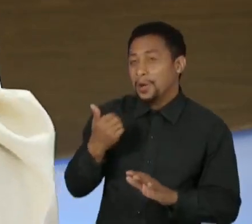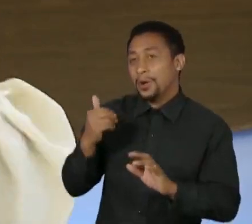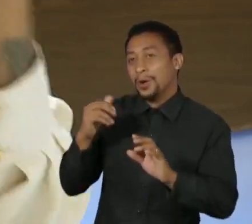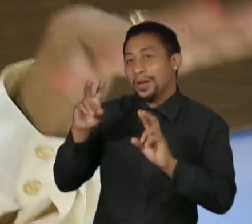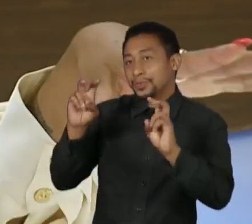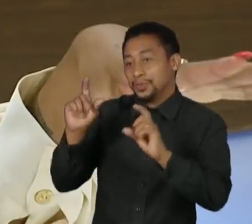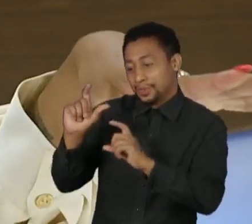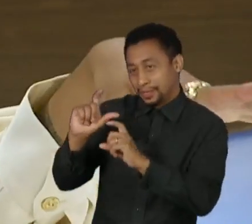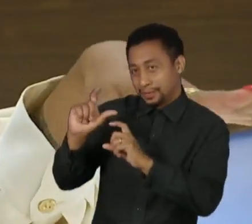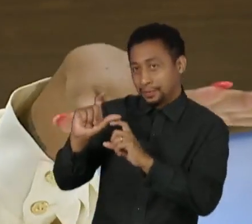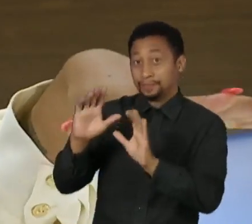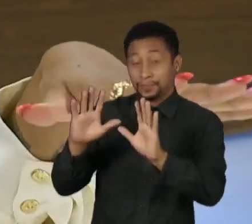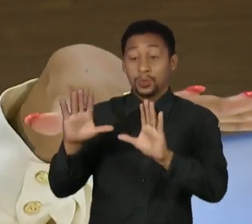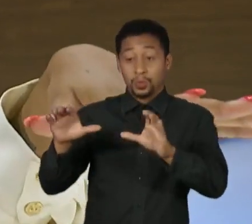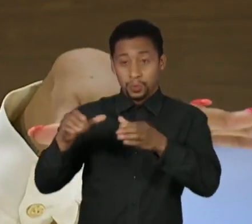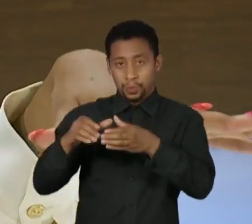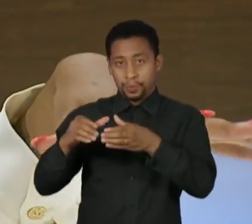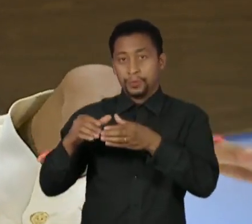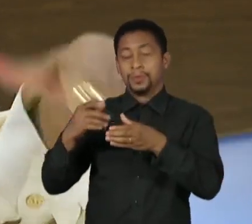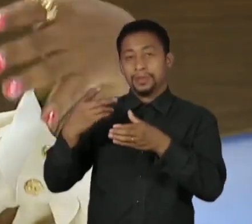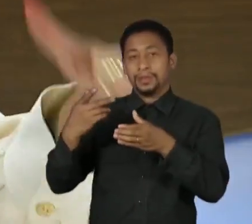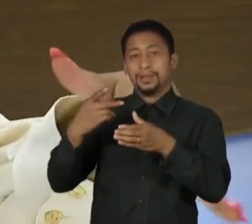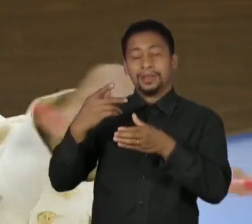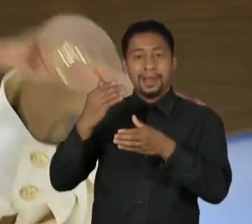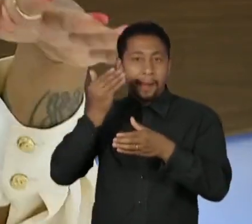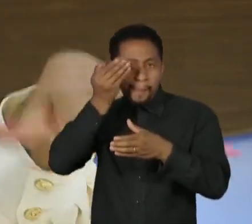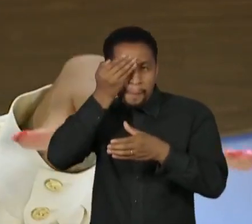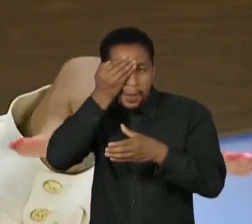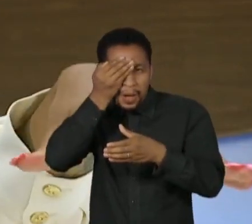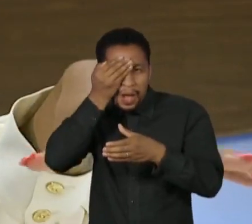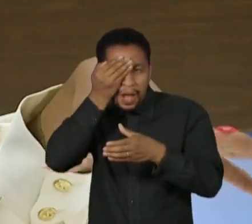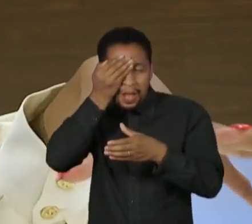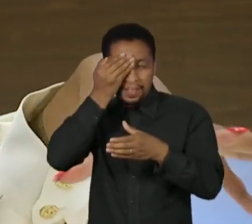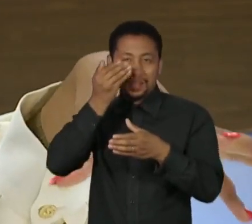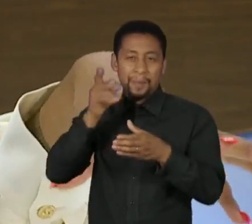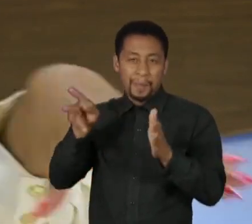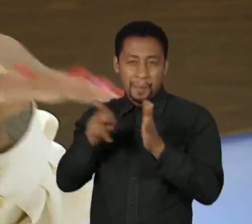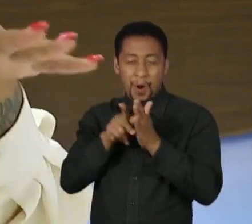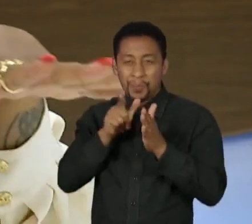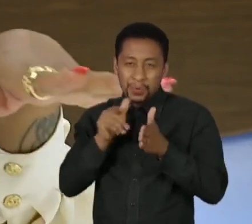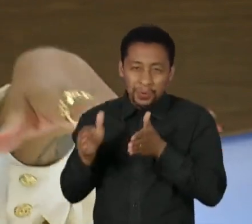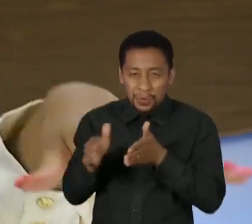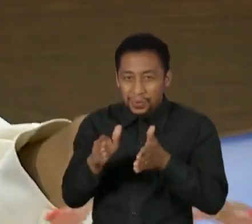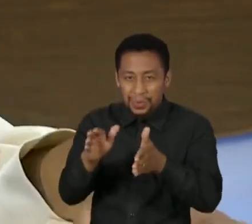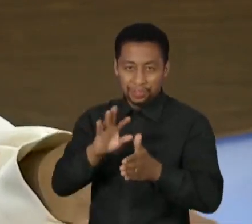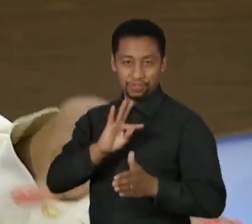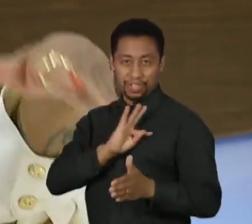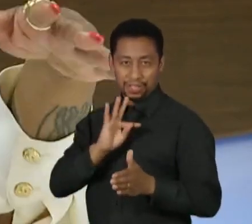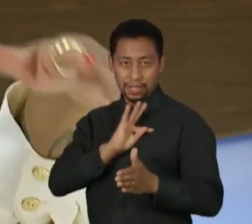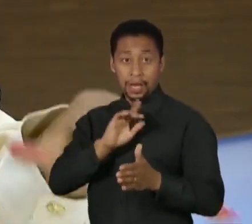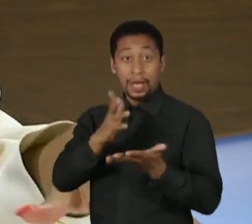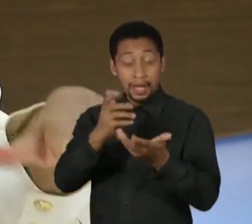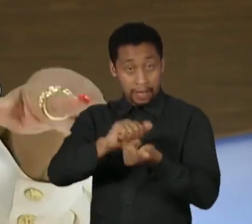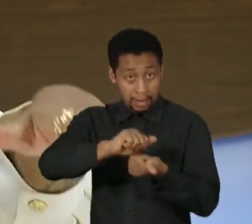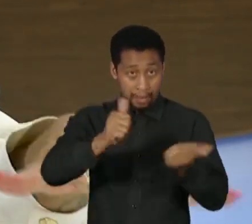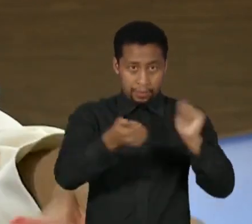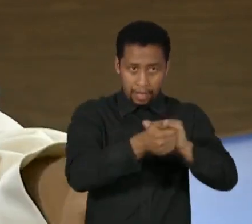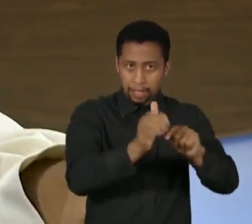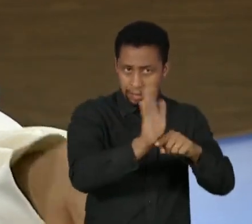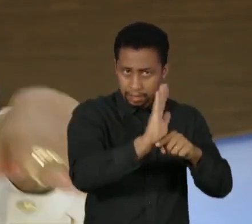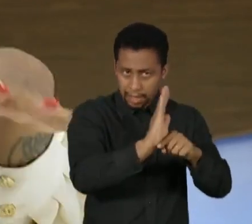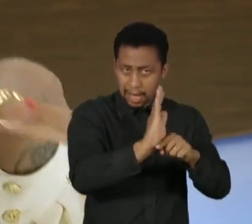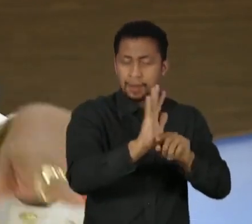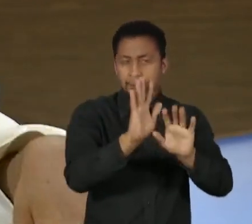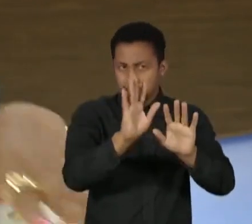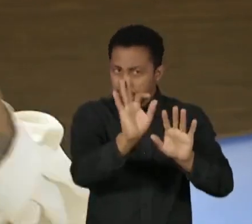Os Piratas de GT foi adaptado para o cinema. Você tem vontade de ver mais obra sua adaptada para o cinema? Porque você falou dessa questão, putz, estou com uma